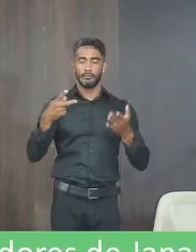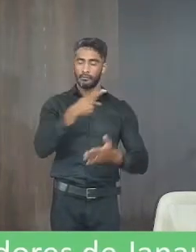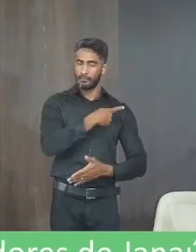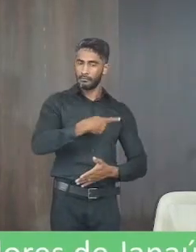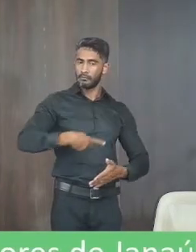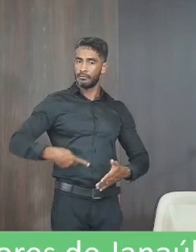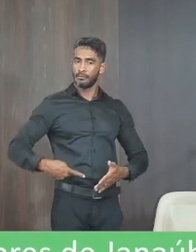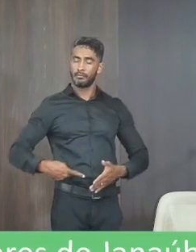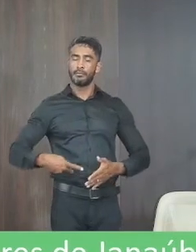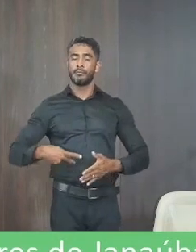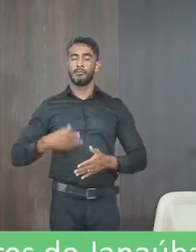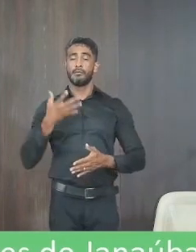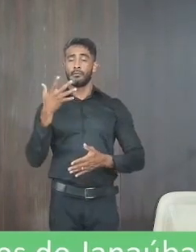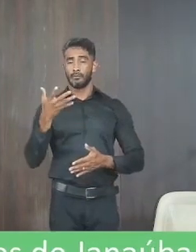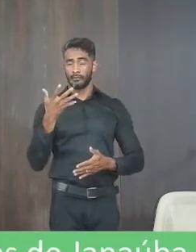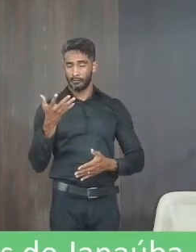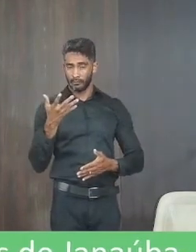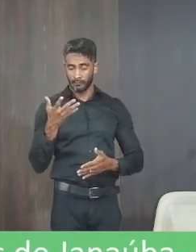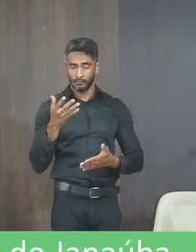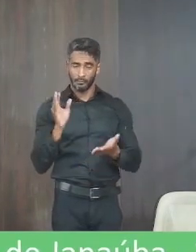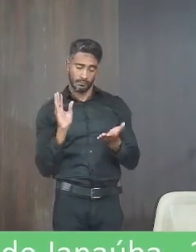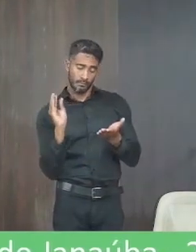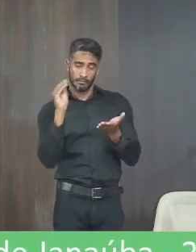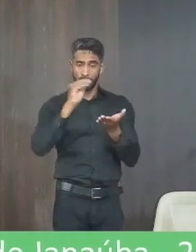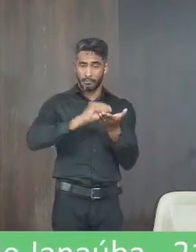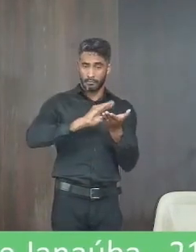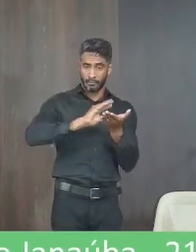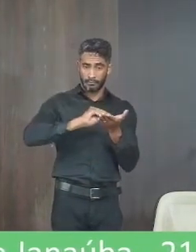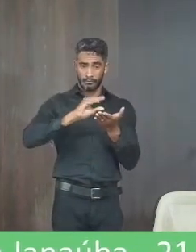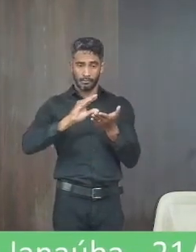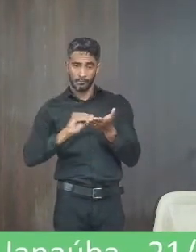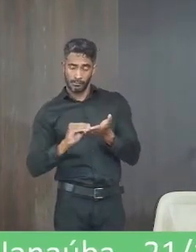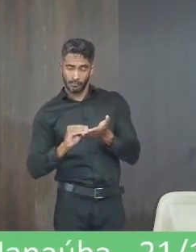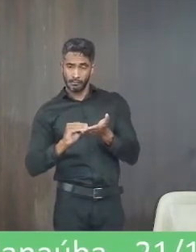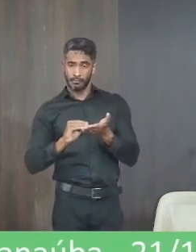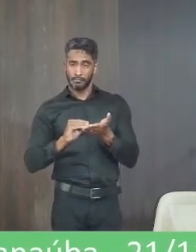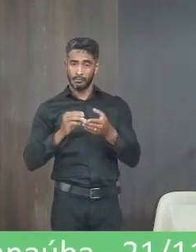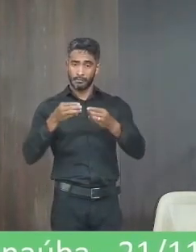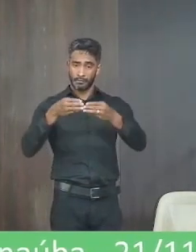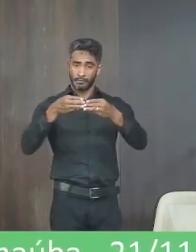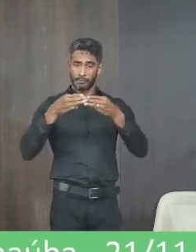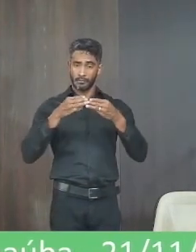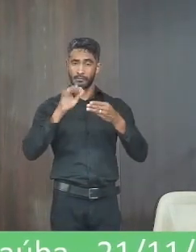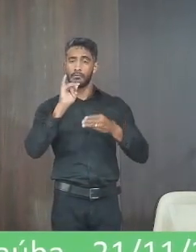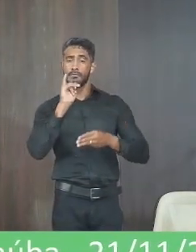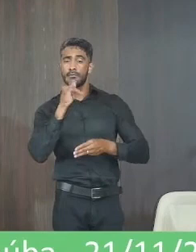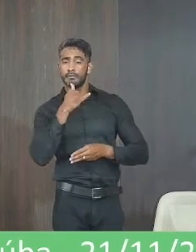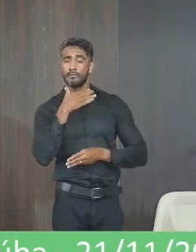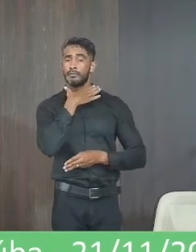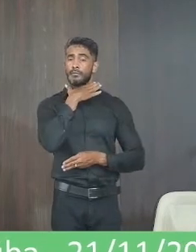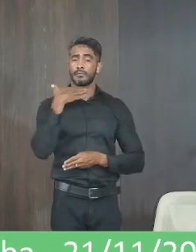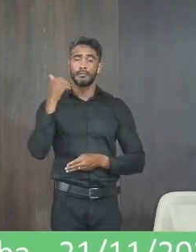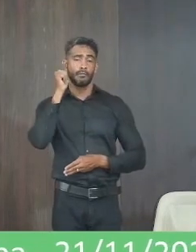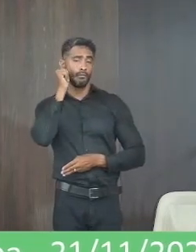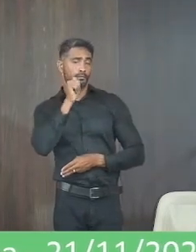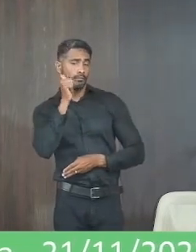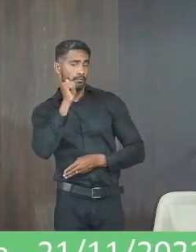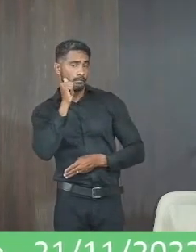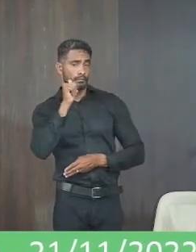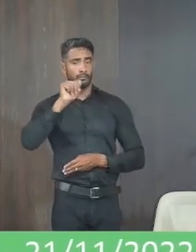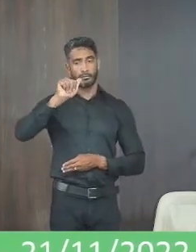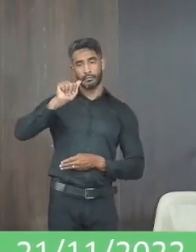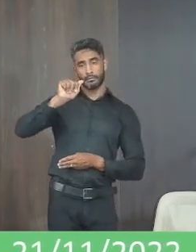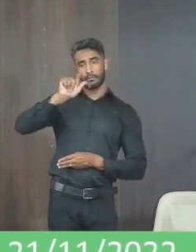presidente requeiro que seja feita e conste em ata moção de pesar pelo falecimento da senhora